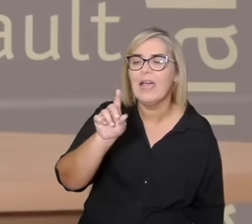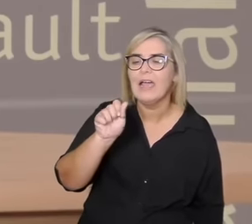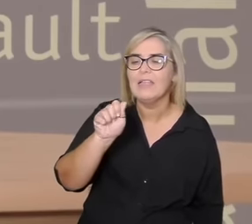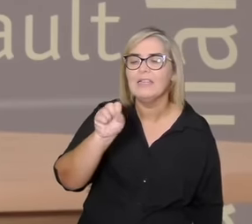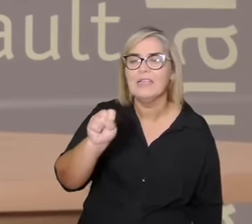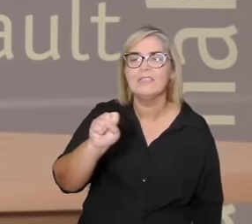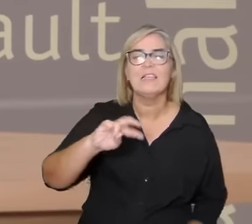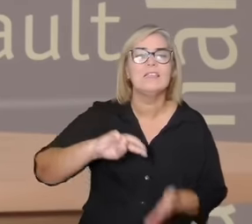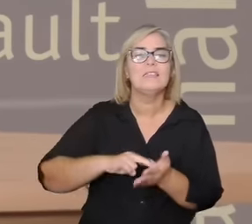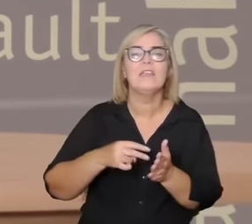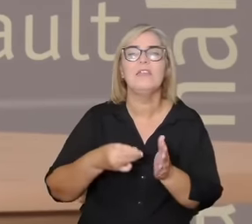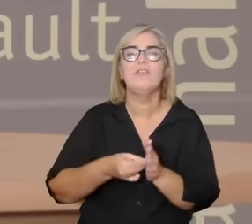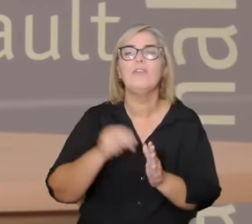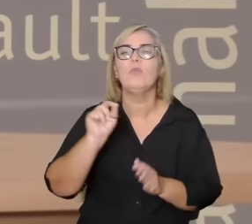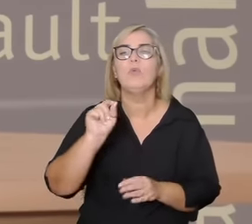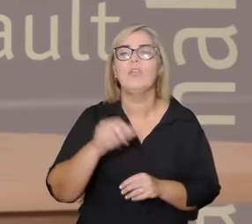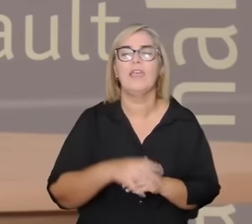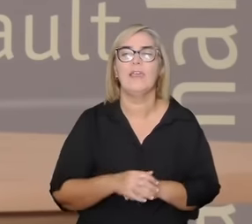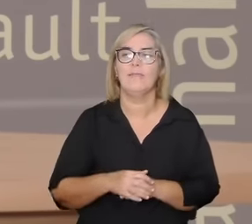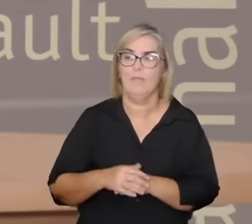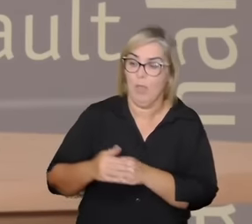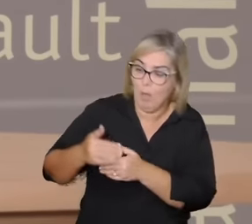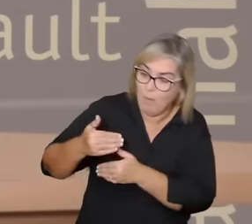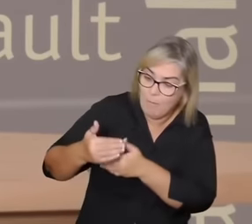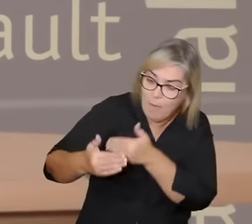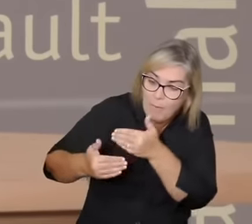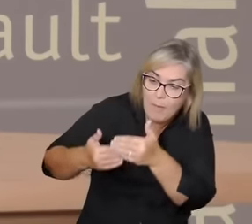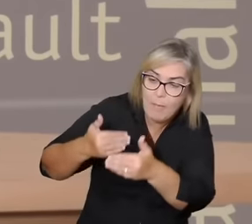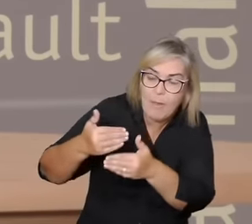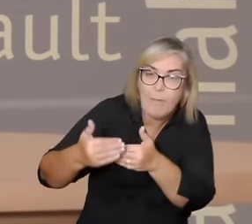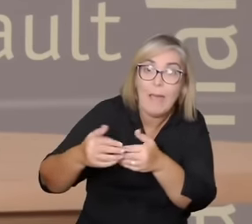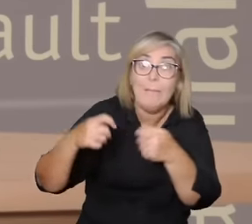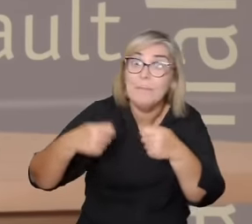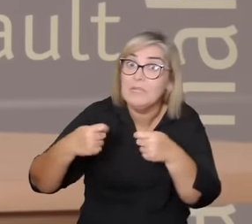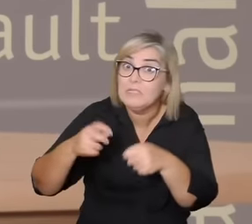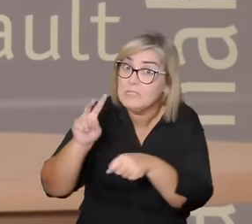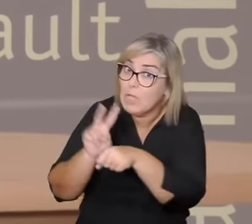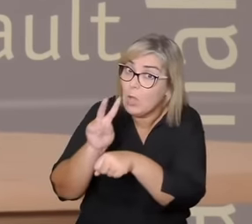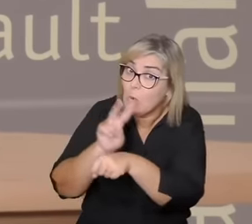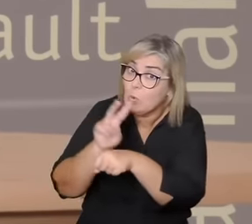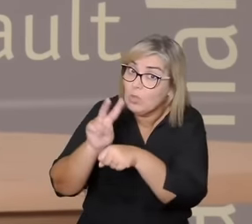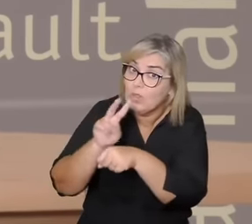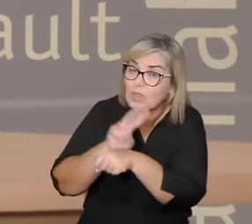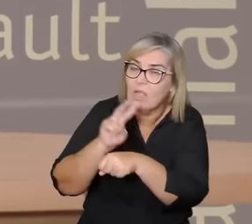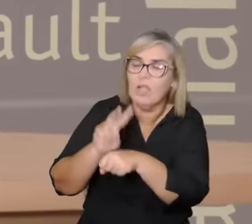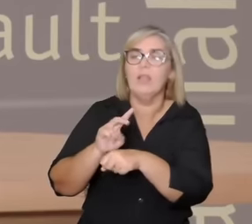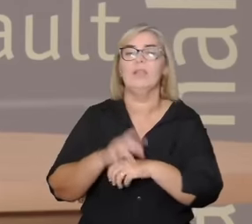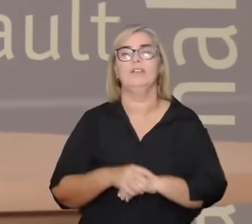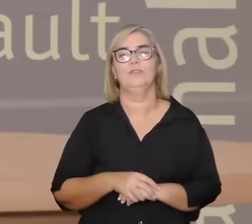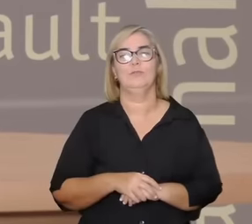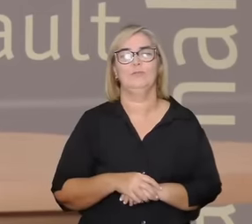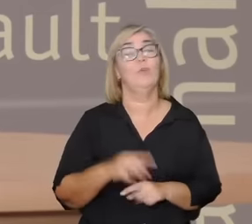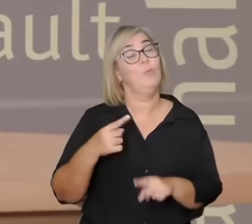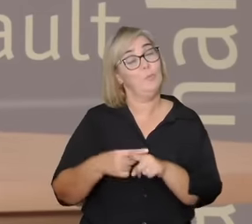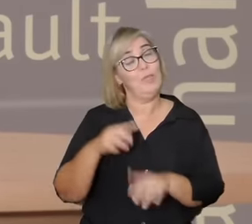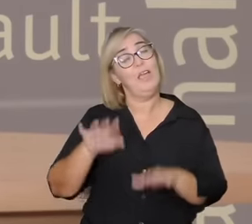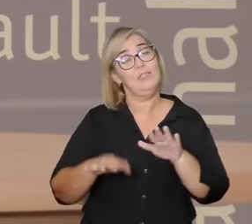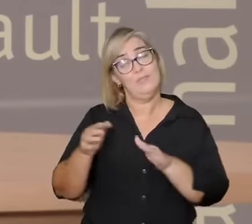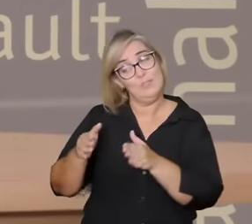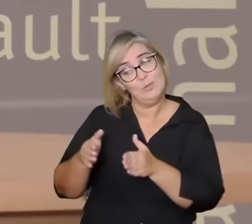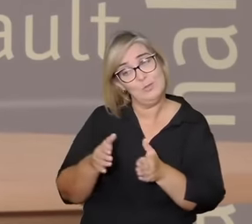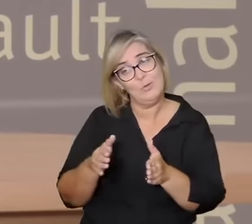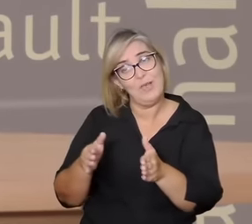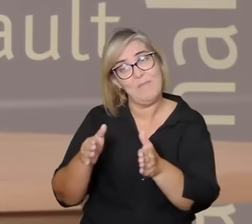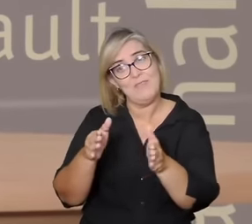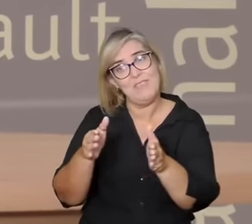tem que ser muito tem que ter muito cuidado porque pode ser que no percurso que a gente faça o outro não